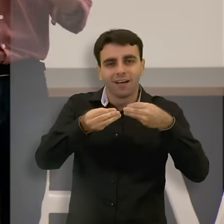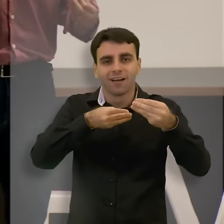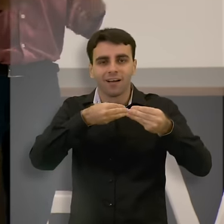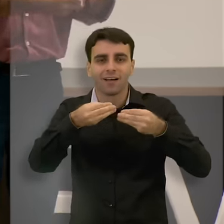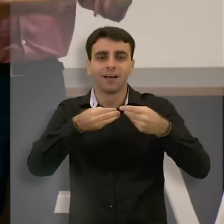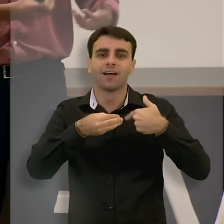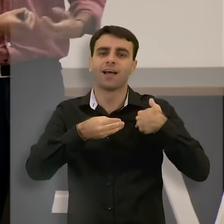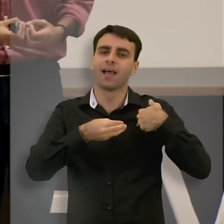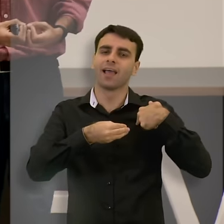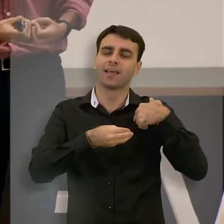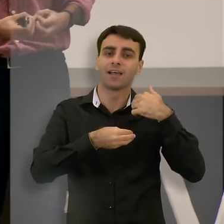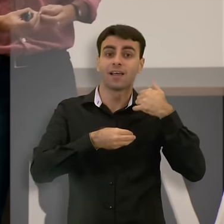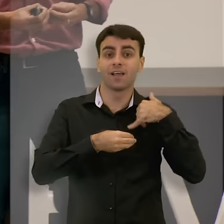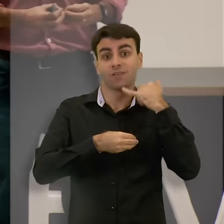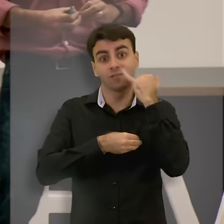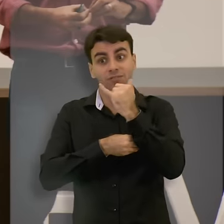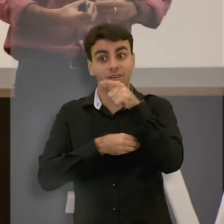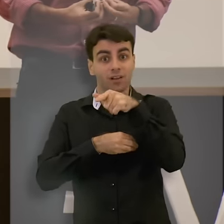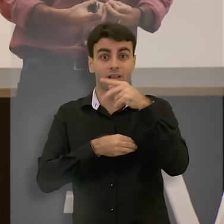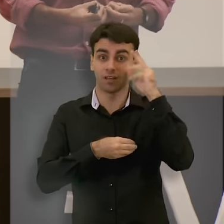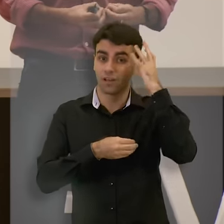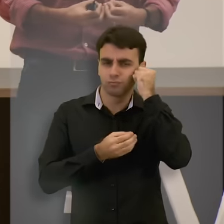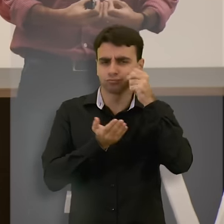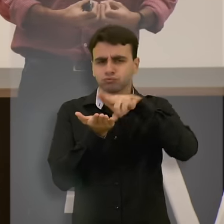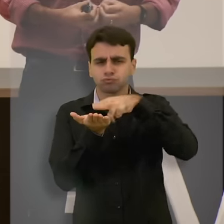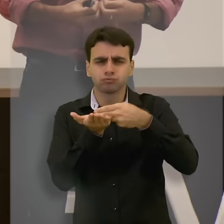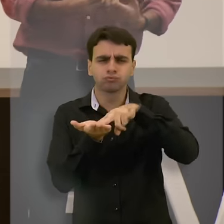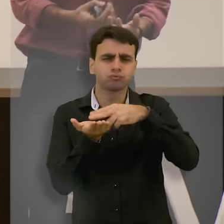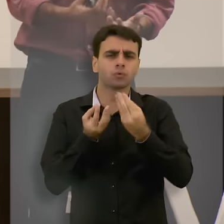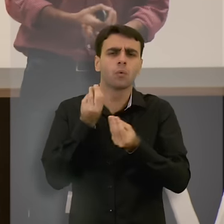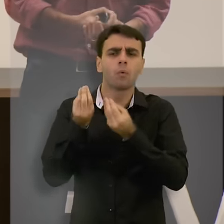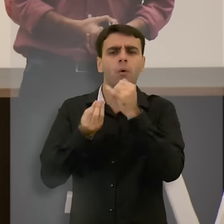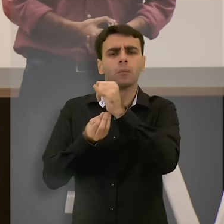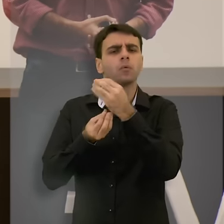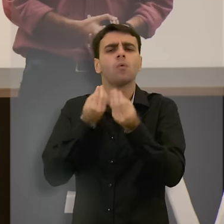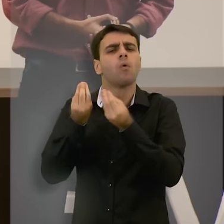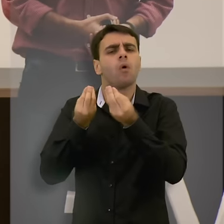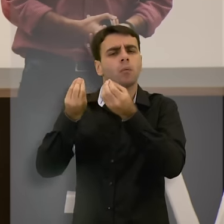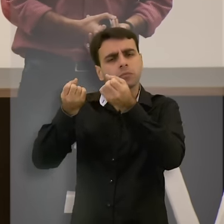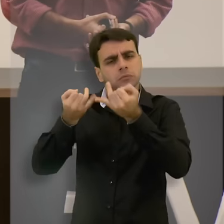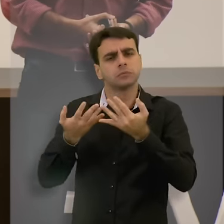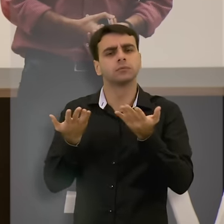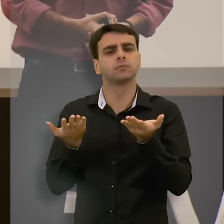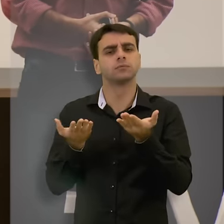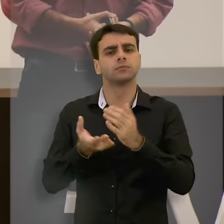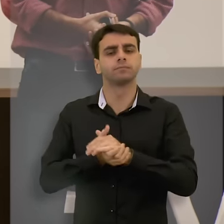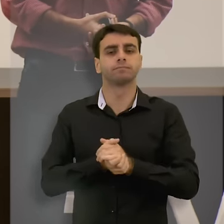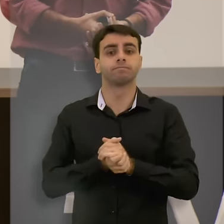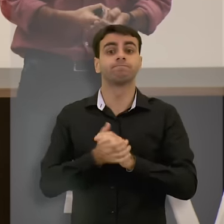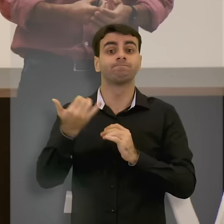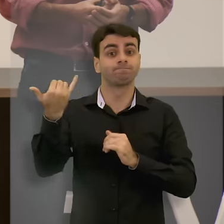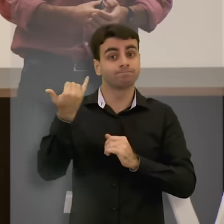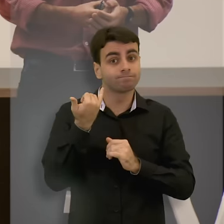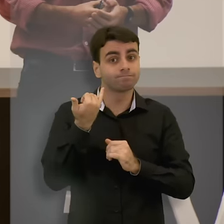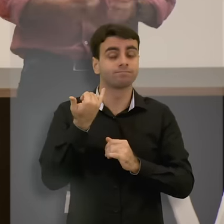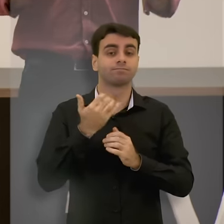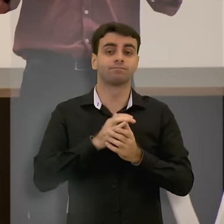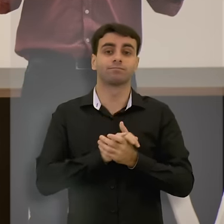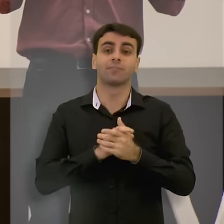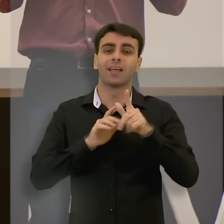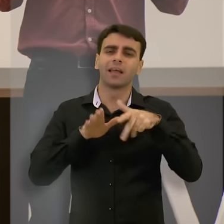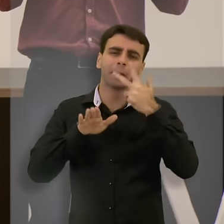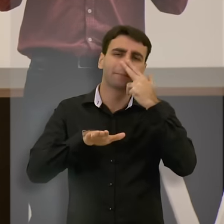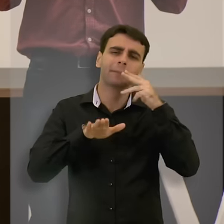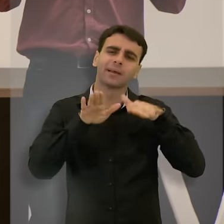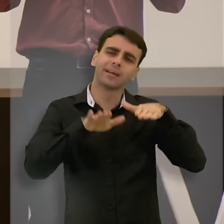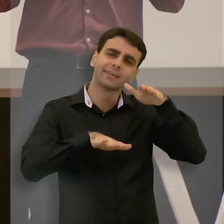Eu voltei um pouco na história da insônia e me perguntei para ele, como é que é essa insônia que o senhor sente? E aí ele falou, de